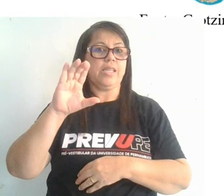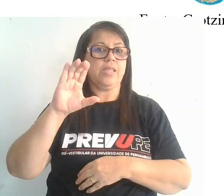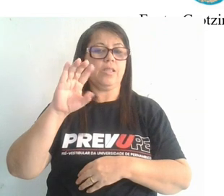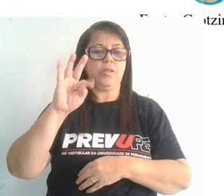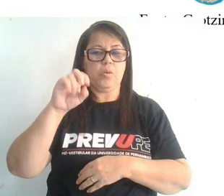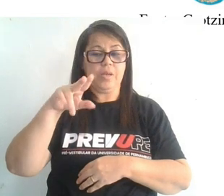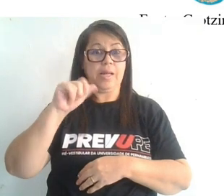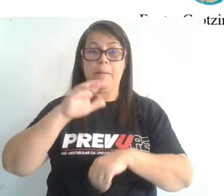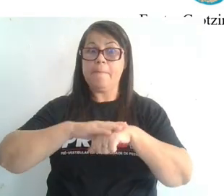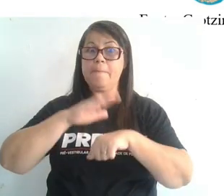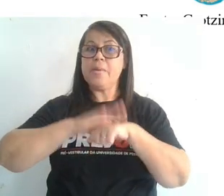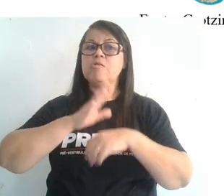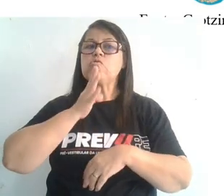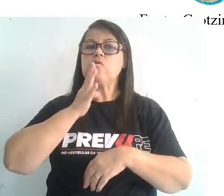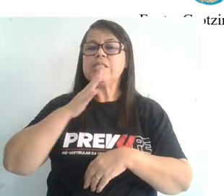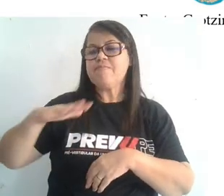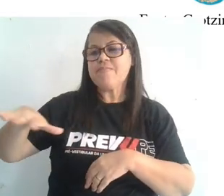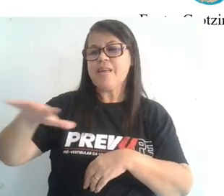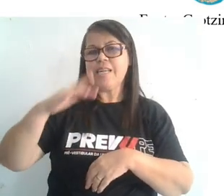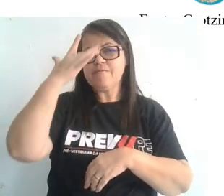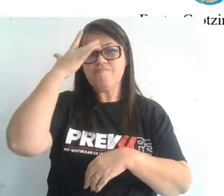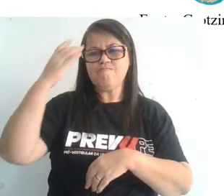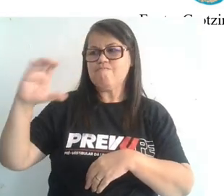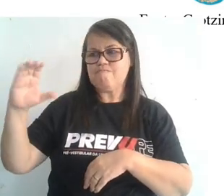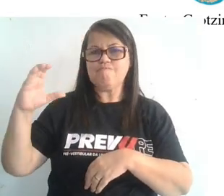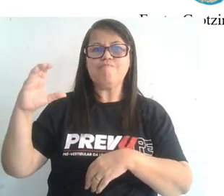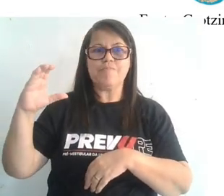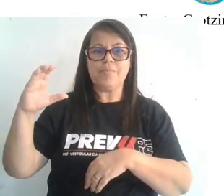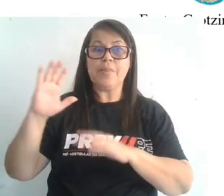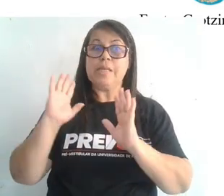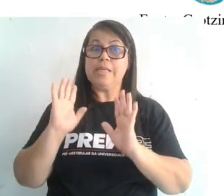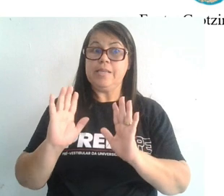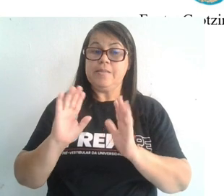das mais reconhecidas pela comunidade científica. Então vejam,